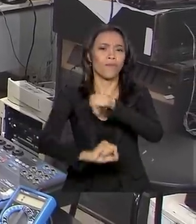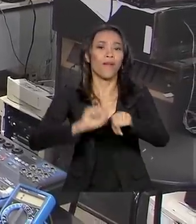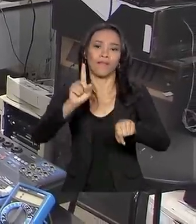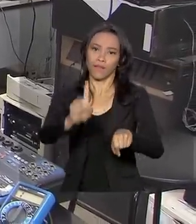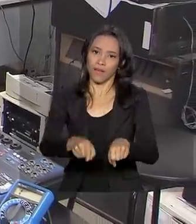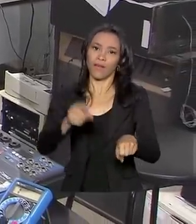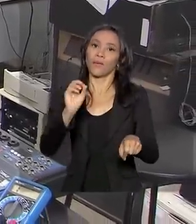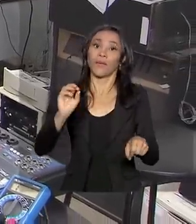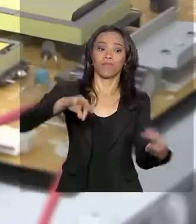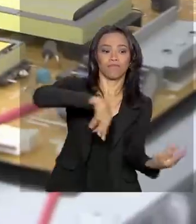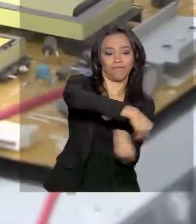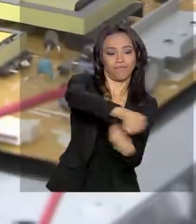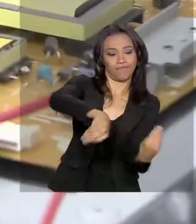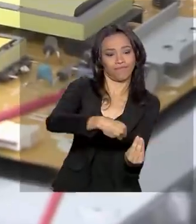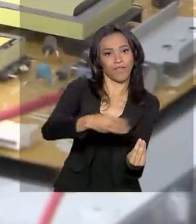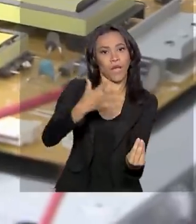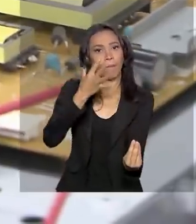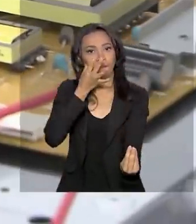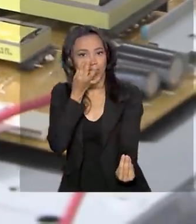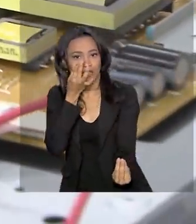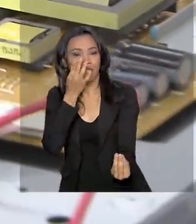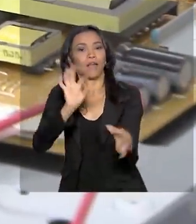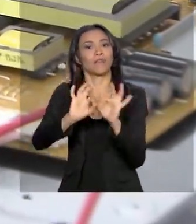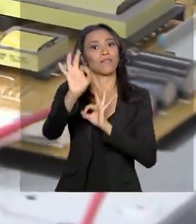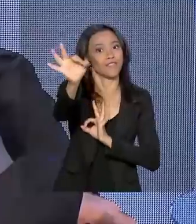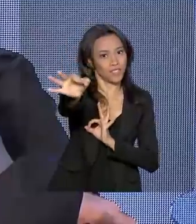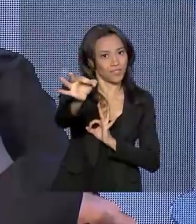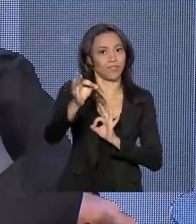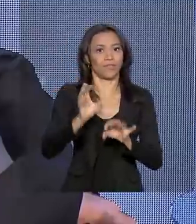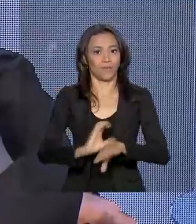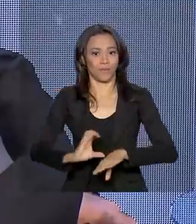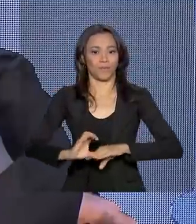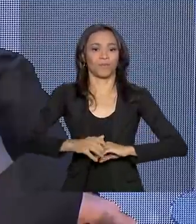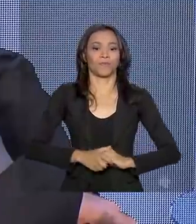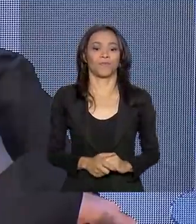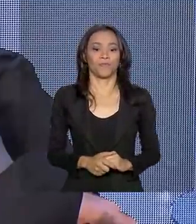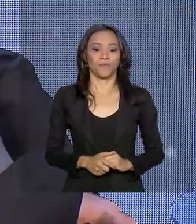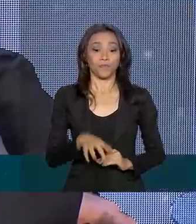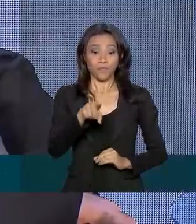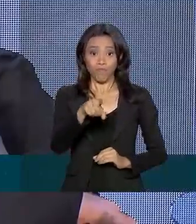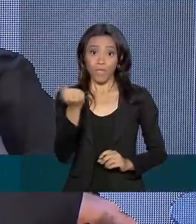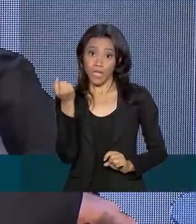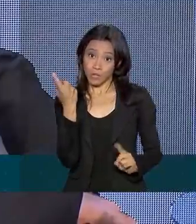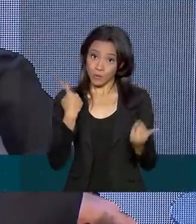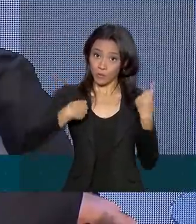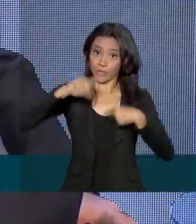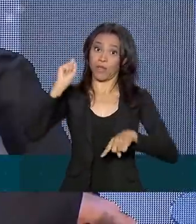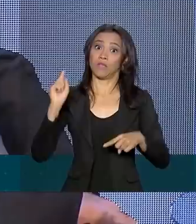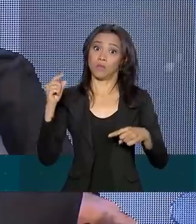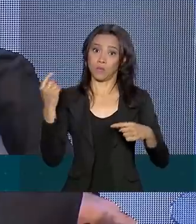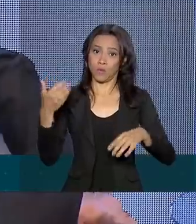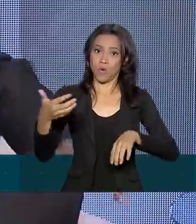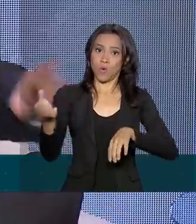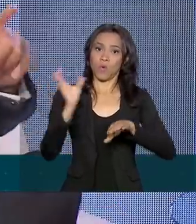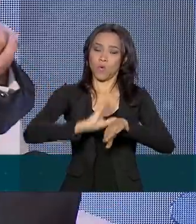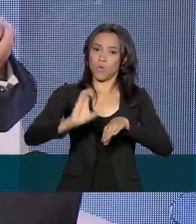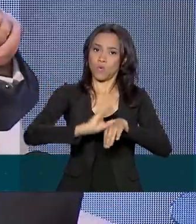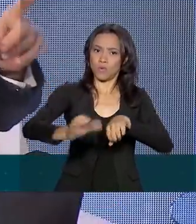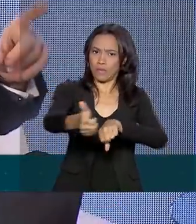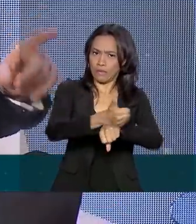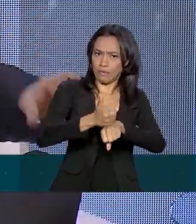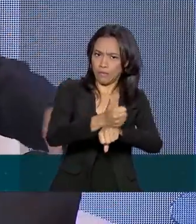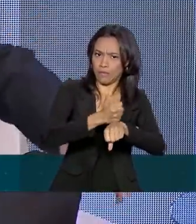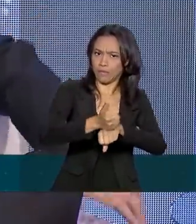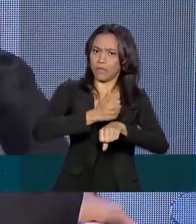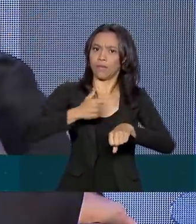mesclar cursos presenciais e à distância. Um grau de sucesso muito grande no ensino técnico é um ensino